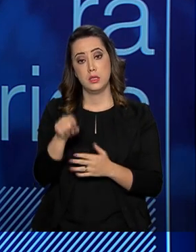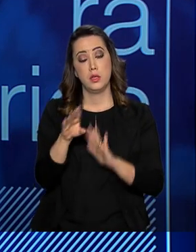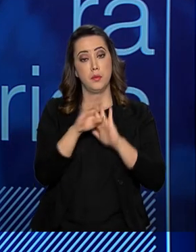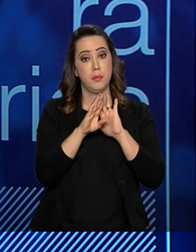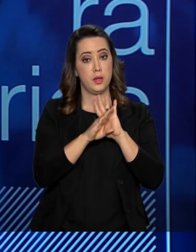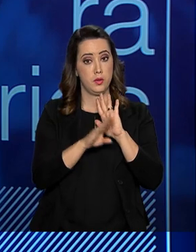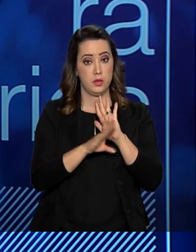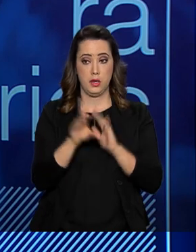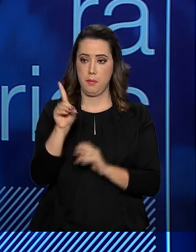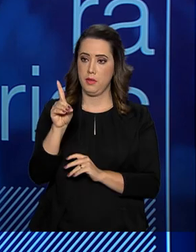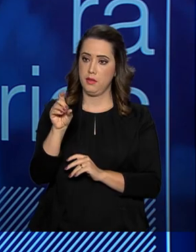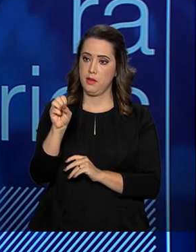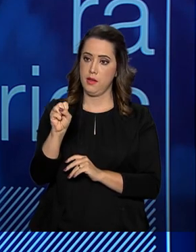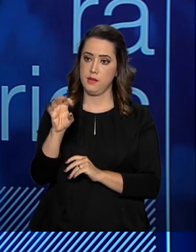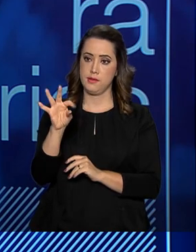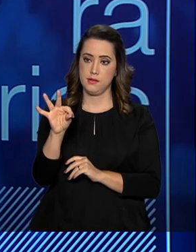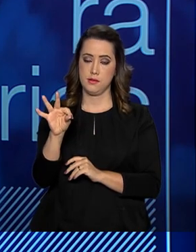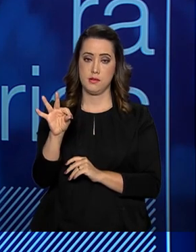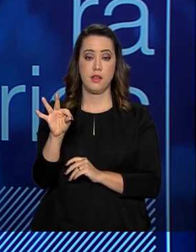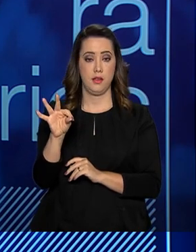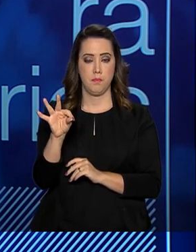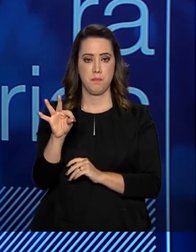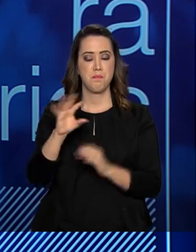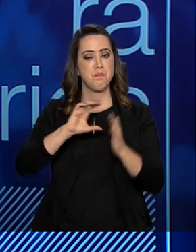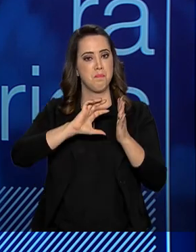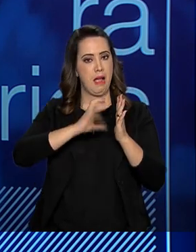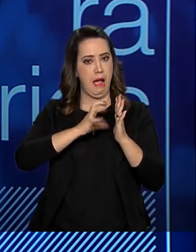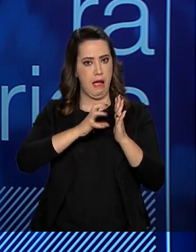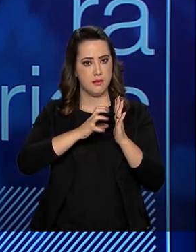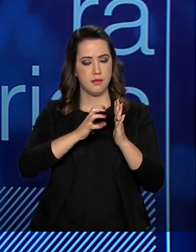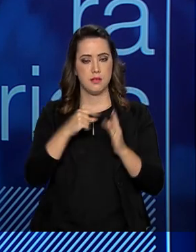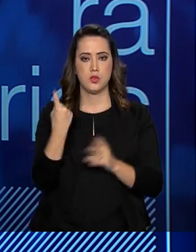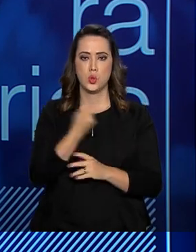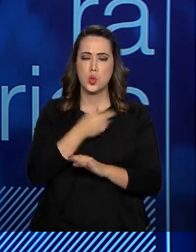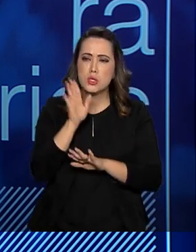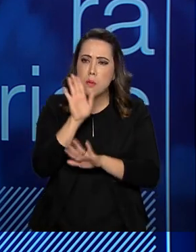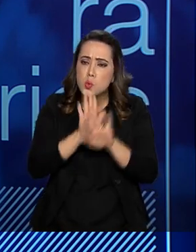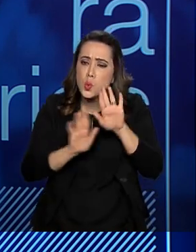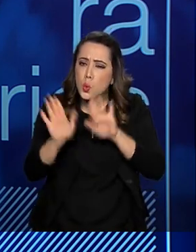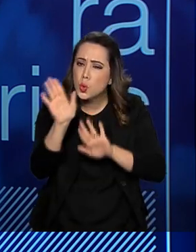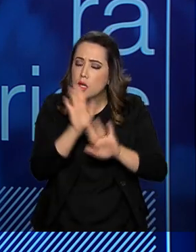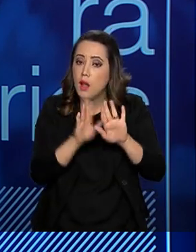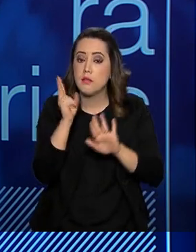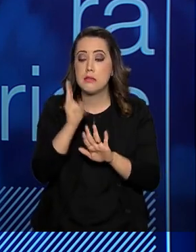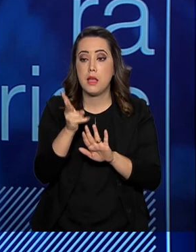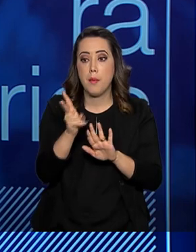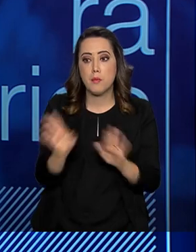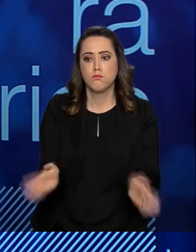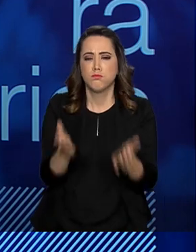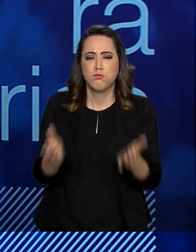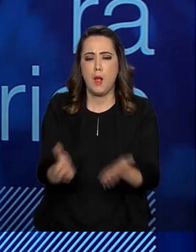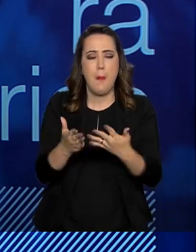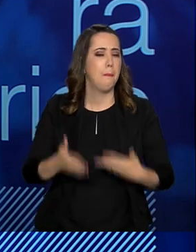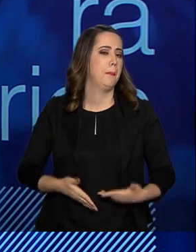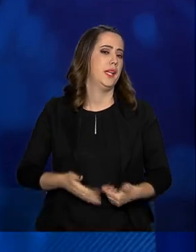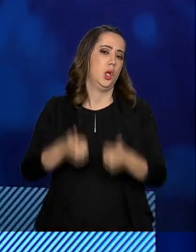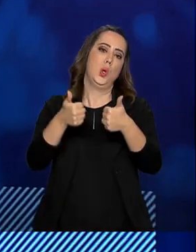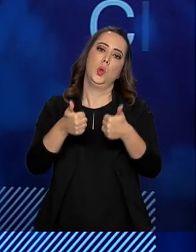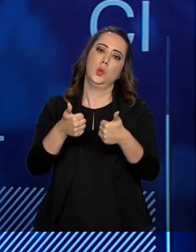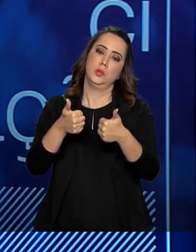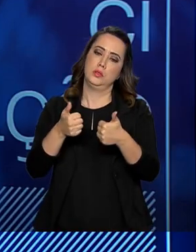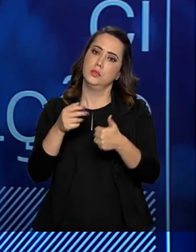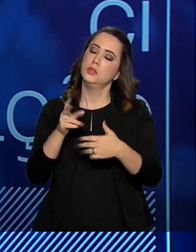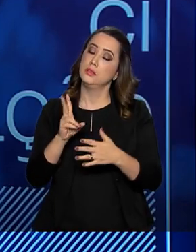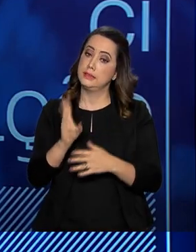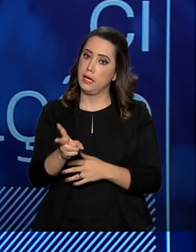programa de DST AIDS, nós temos um cuidado extremo para mantê-lo e reforçá-lo. Nós